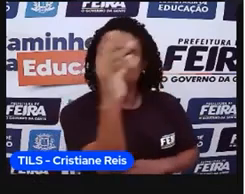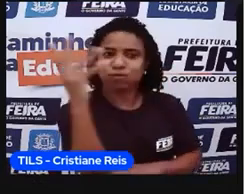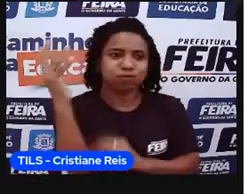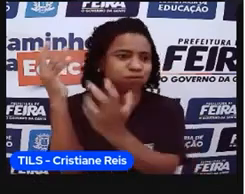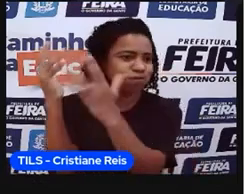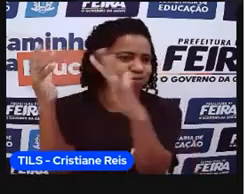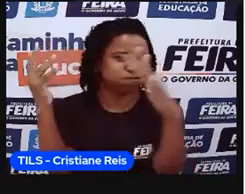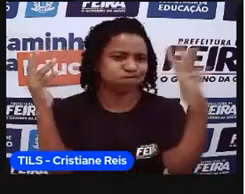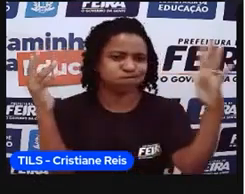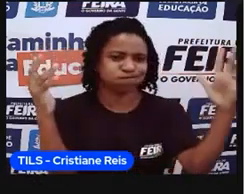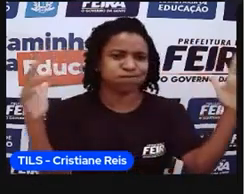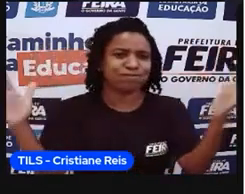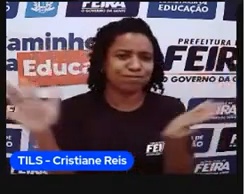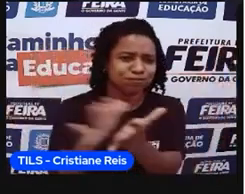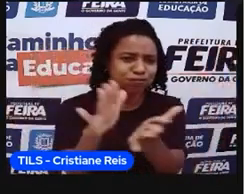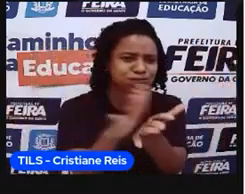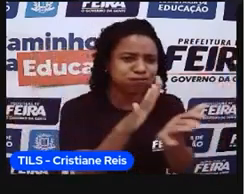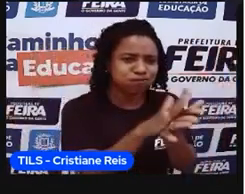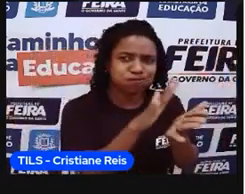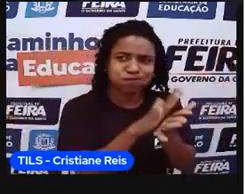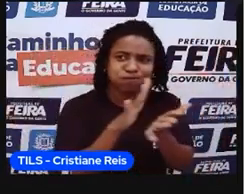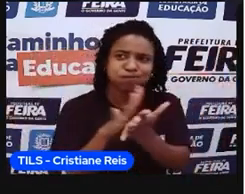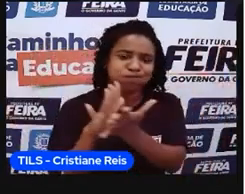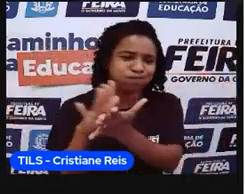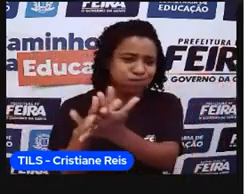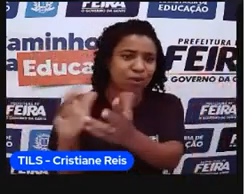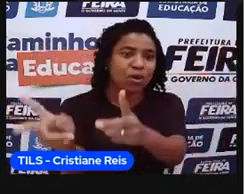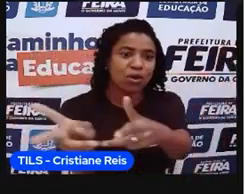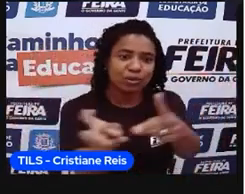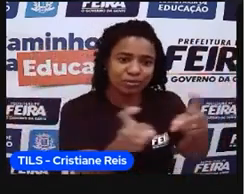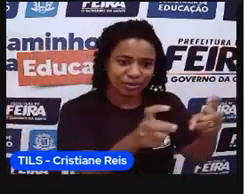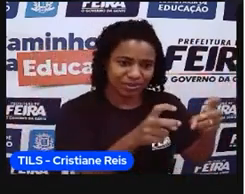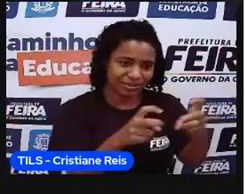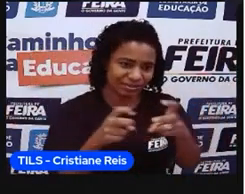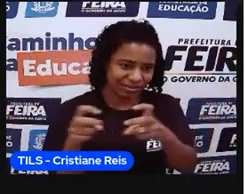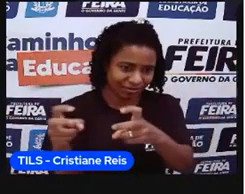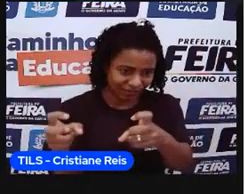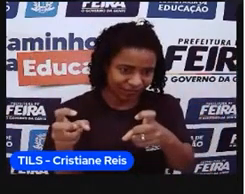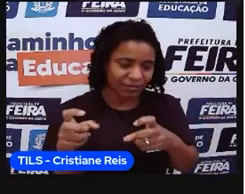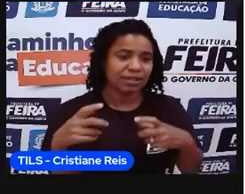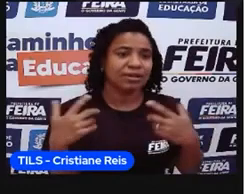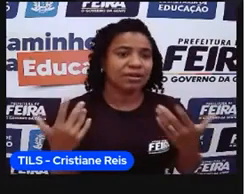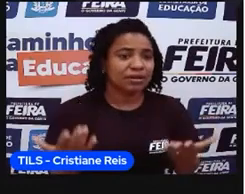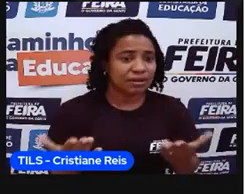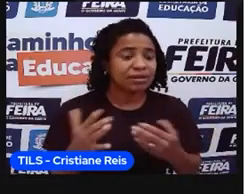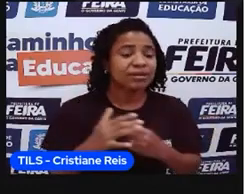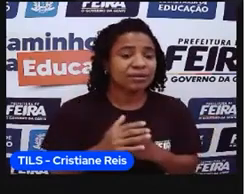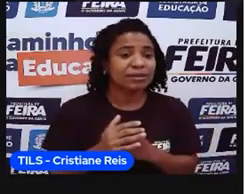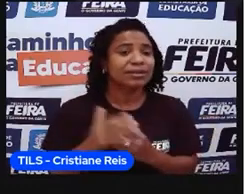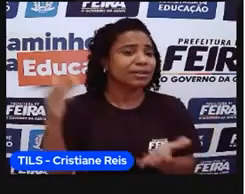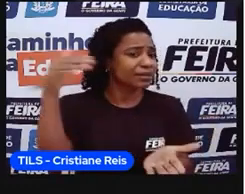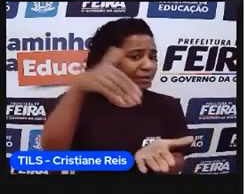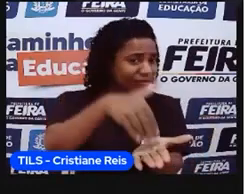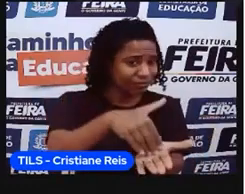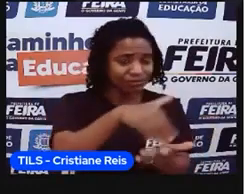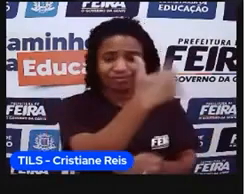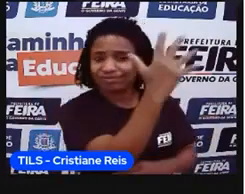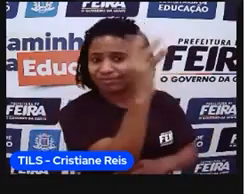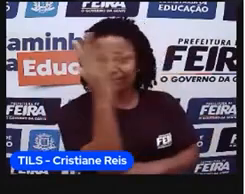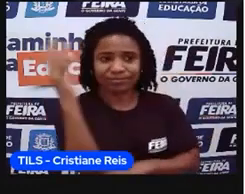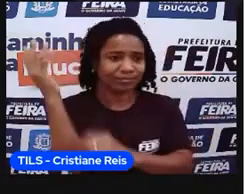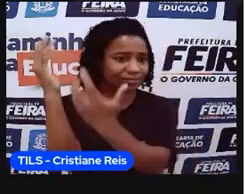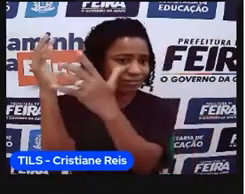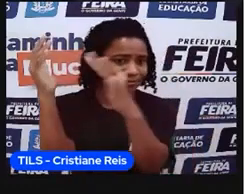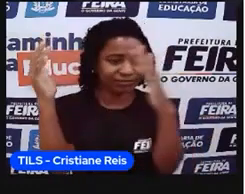Atlântica, então, começou o processo de desmatamento, né? Da Mata Atlântica, e esse processo perdura até hoje, é tanto que a gente,